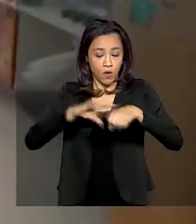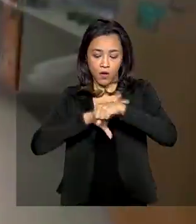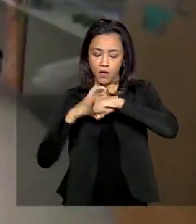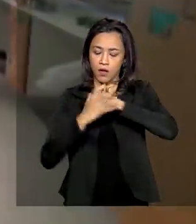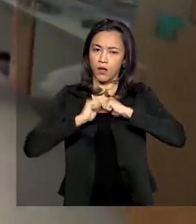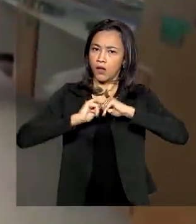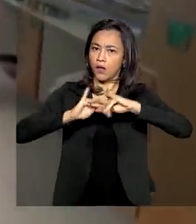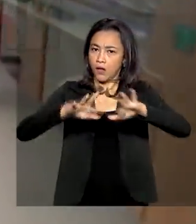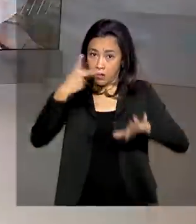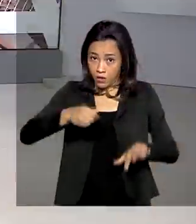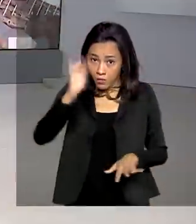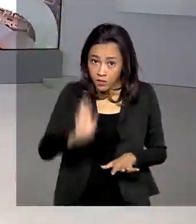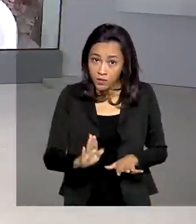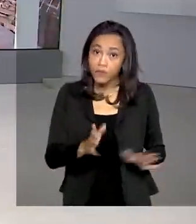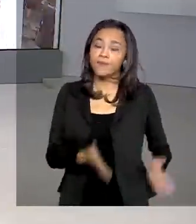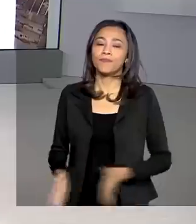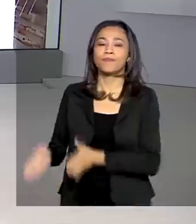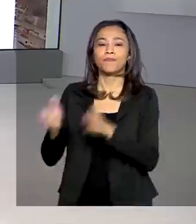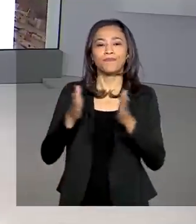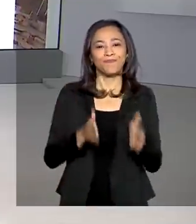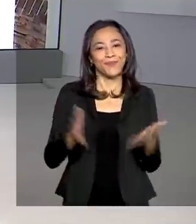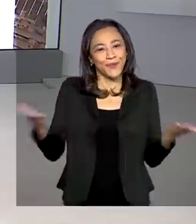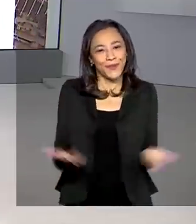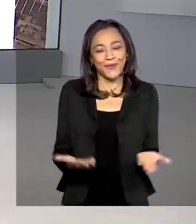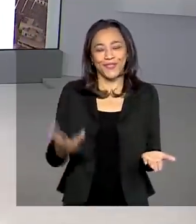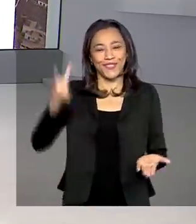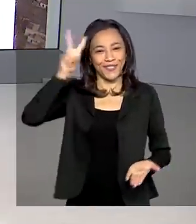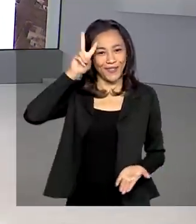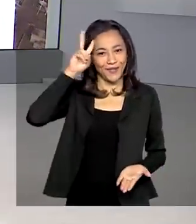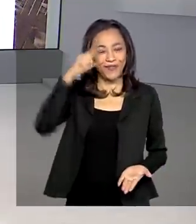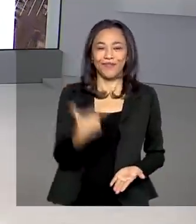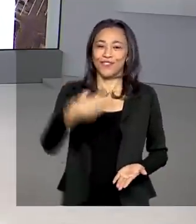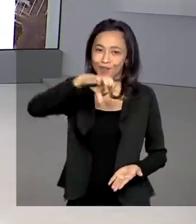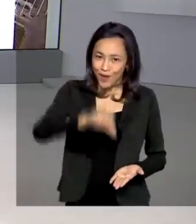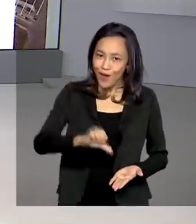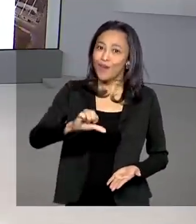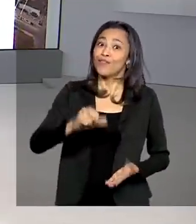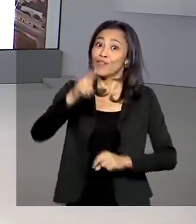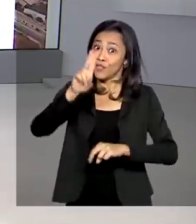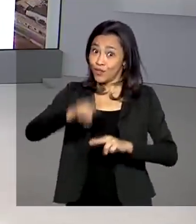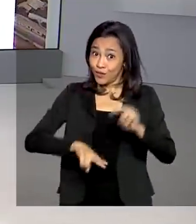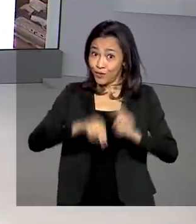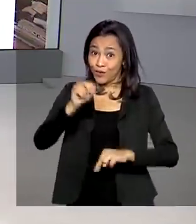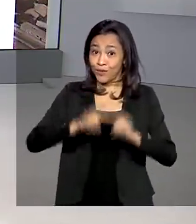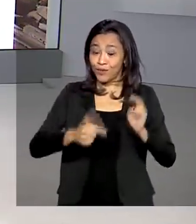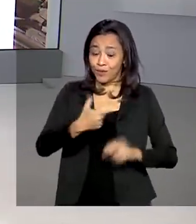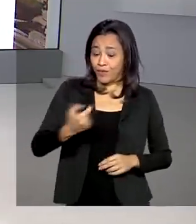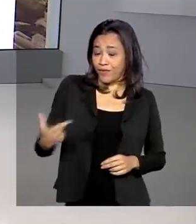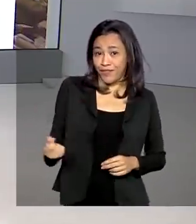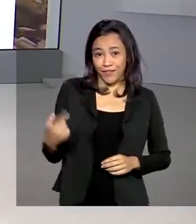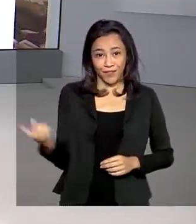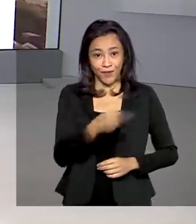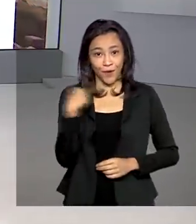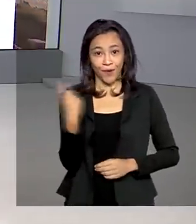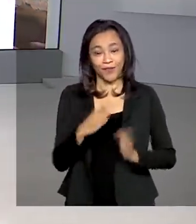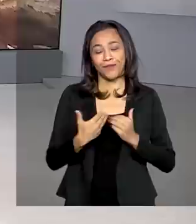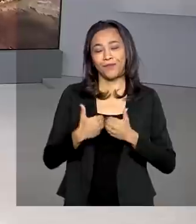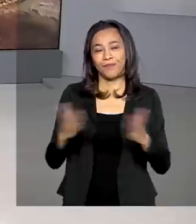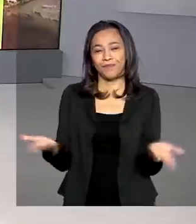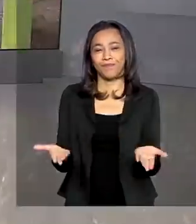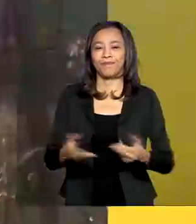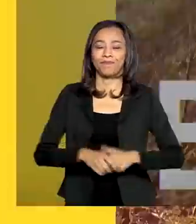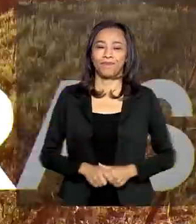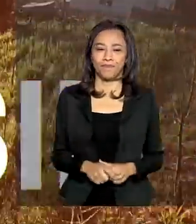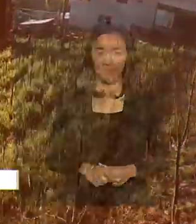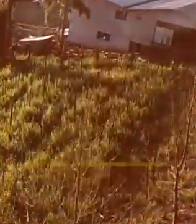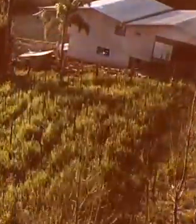aqui no Brasil. Hoje é segunda-feira, 29 de junho de 2020. O Brasil em Dia começa agora.